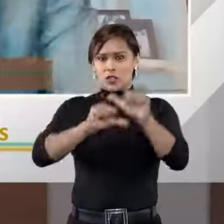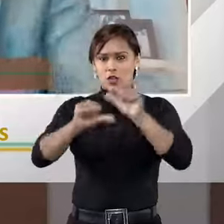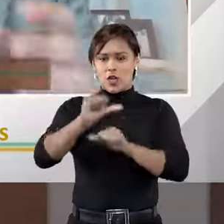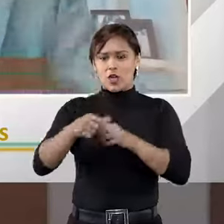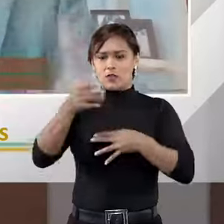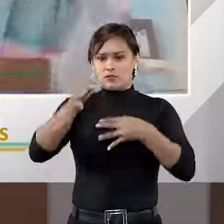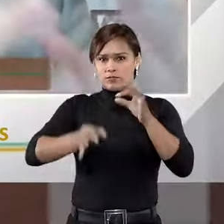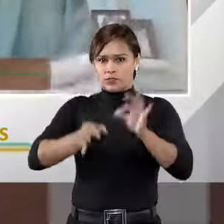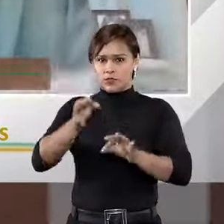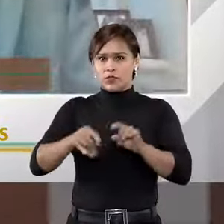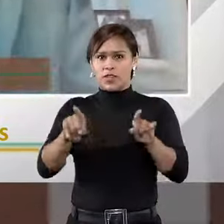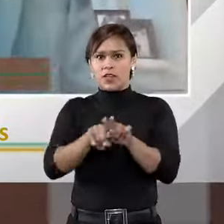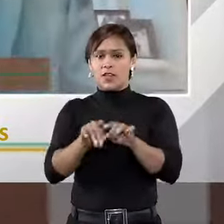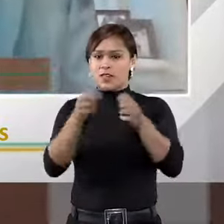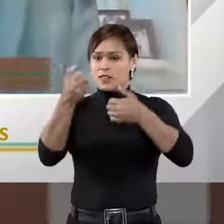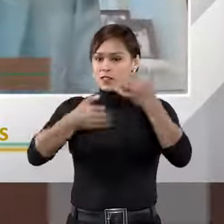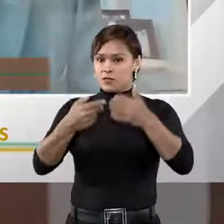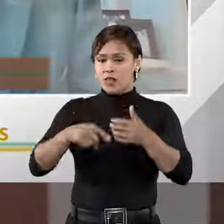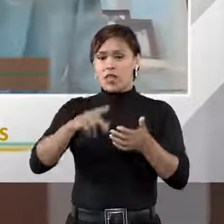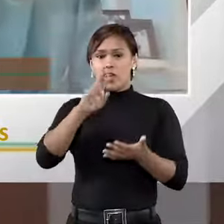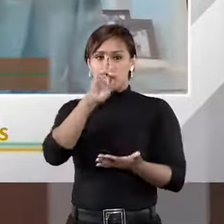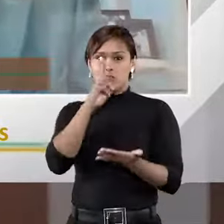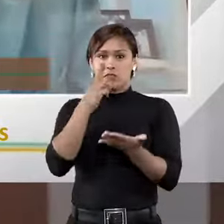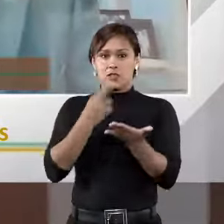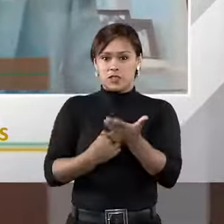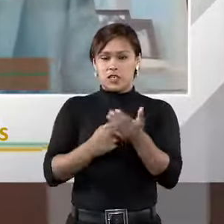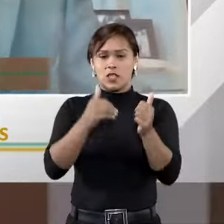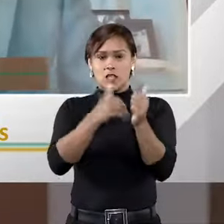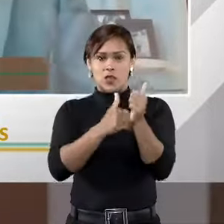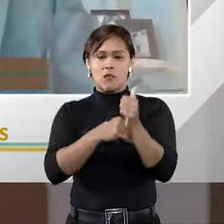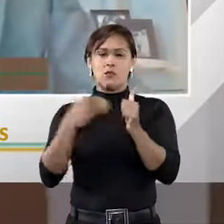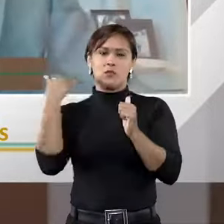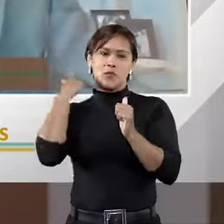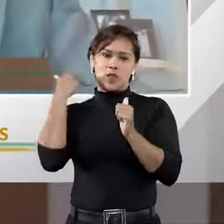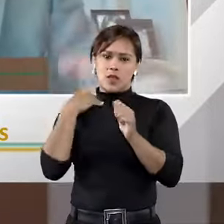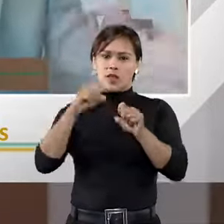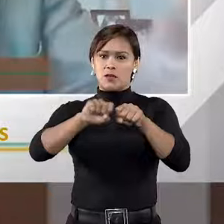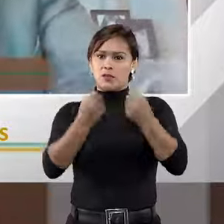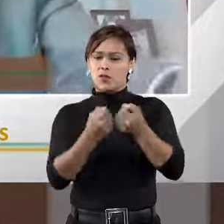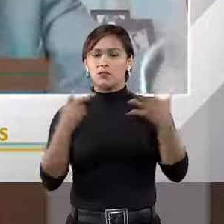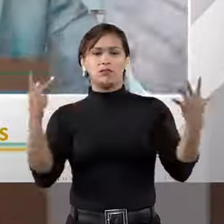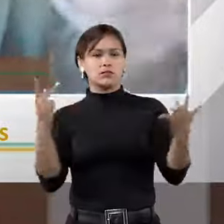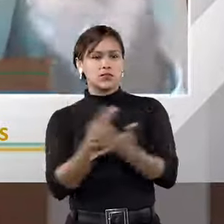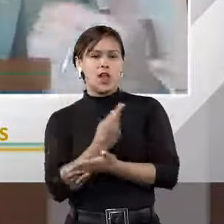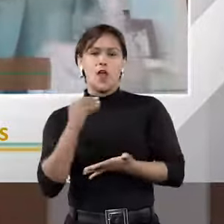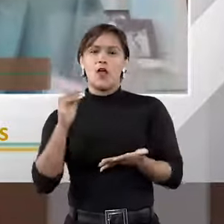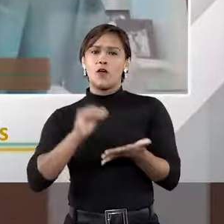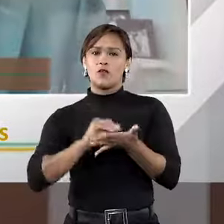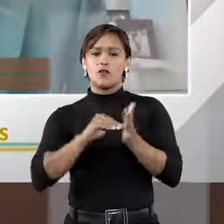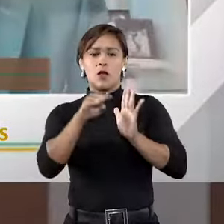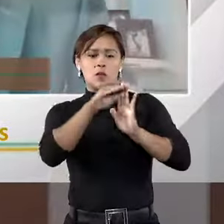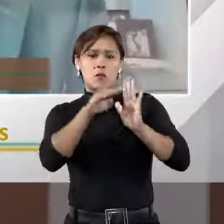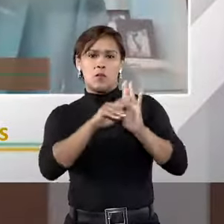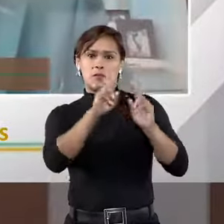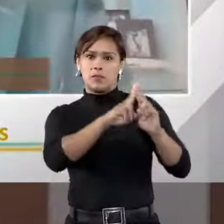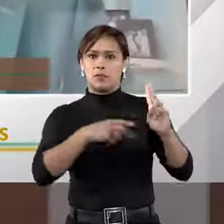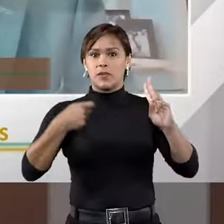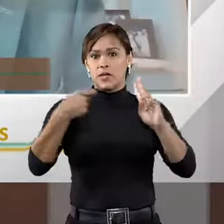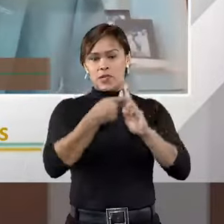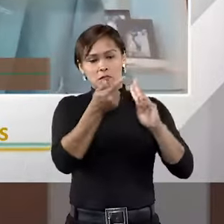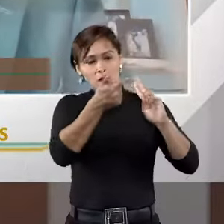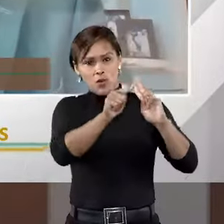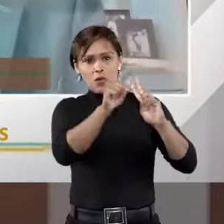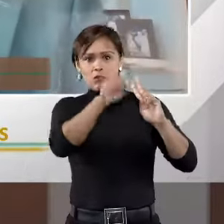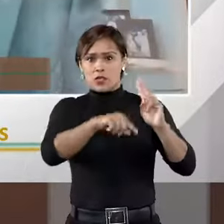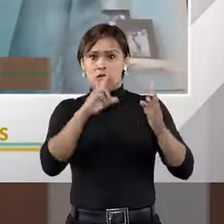judiciário. E passa nos seguintes termos, eu decretei uma quebra de sigilo bancário, ela não foi espontaneamente cumprida pela parte contra a